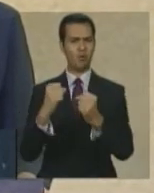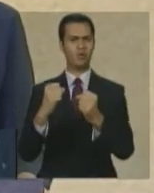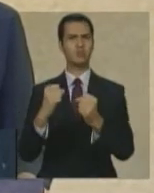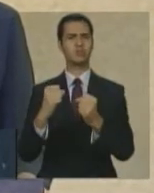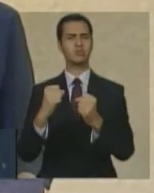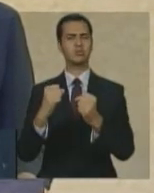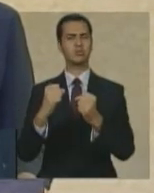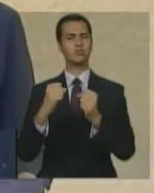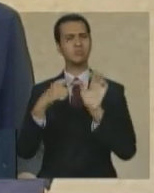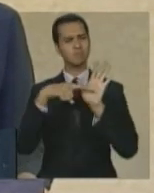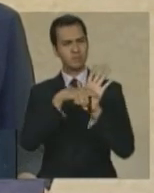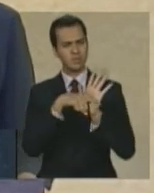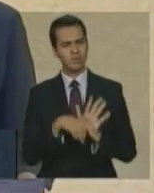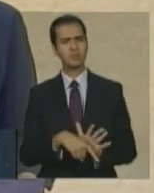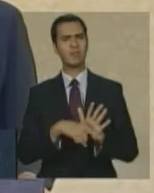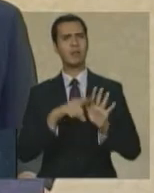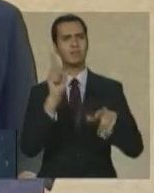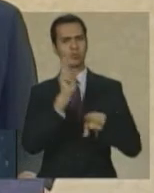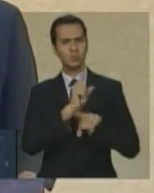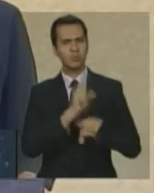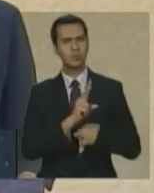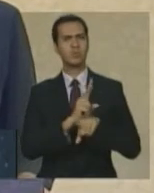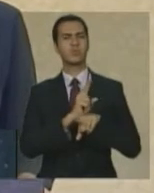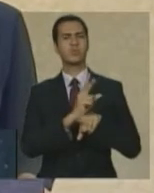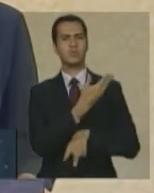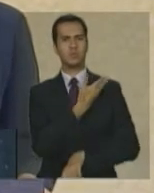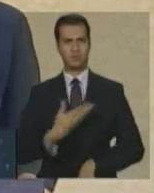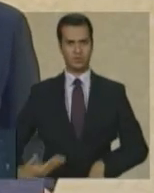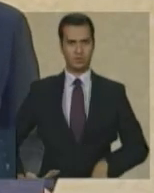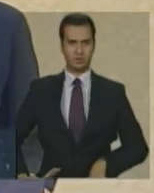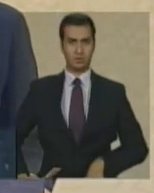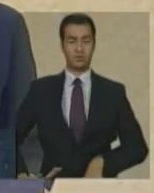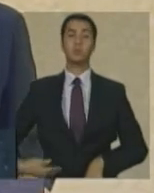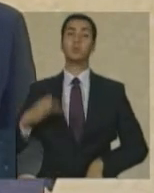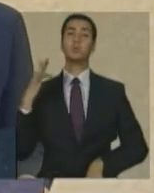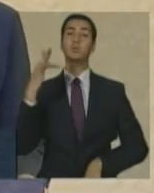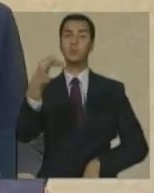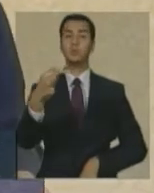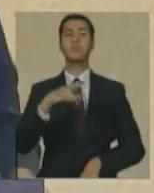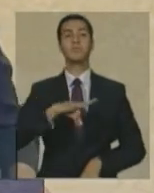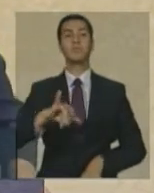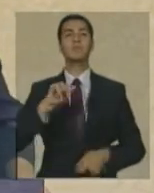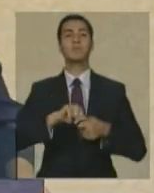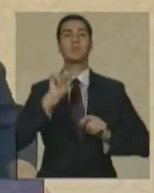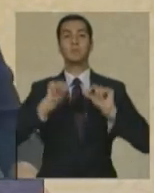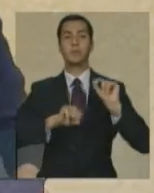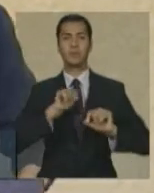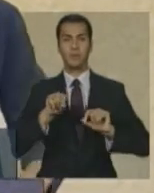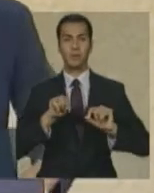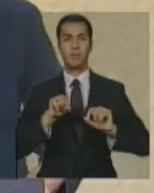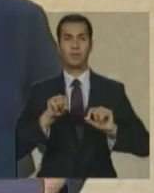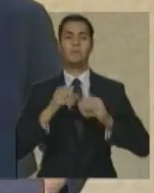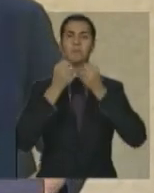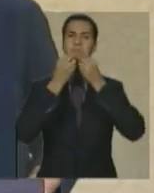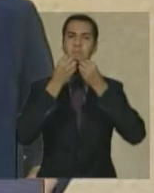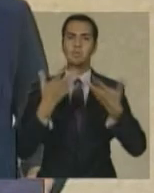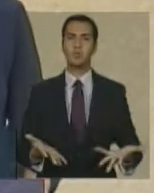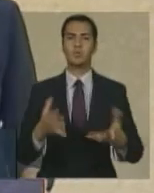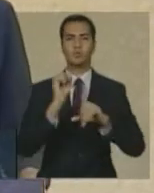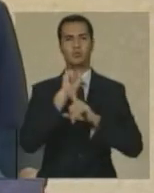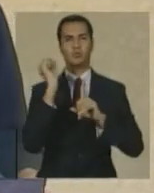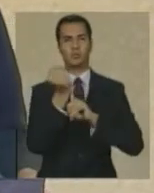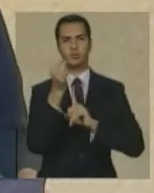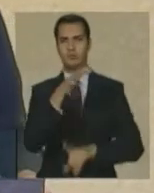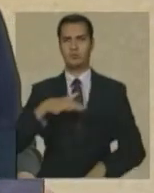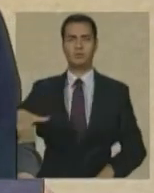controle e de fiscalização o que reverterá em benefício para toda a sociedade e